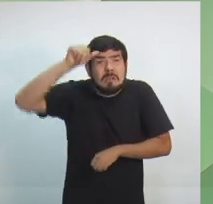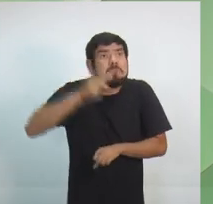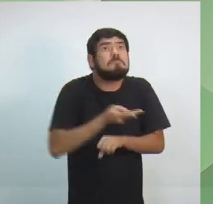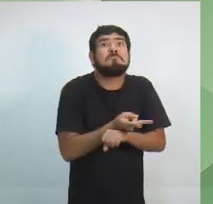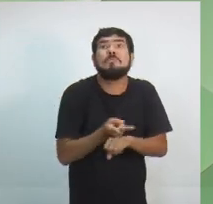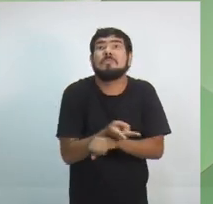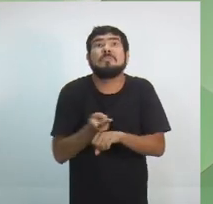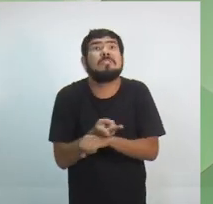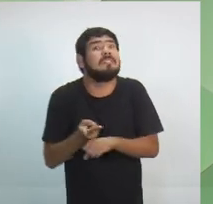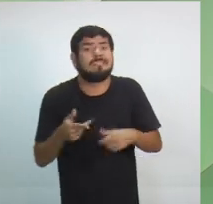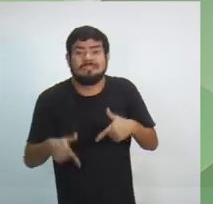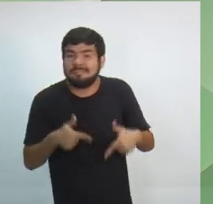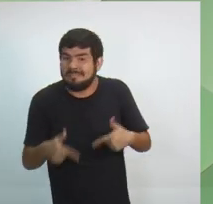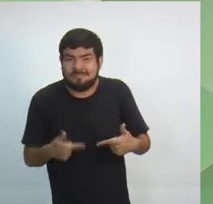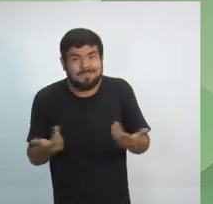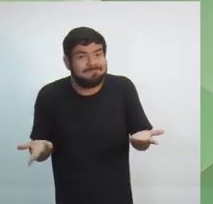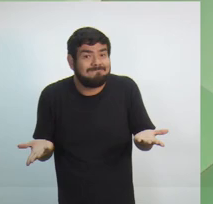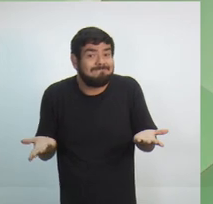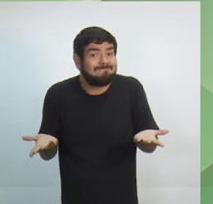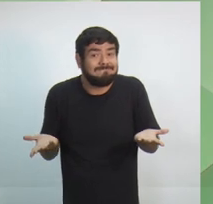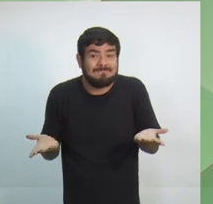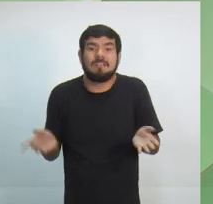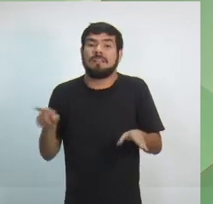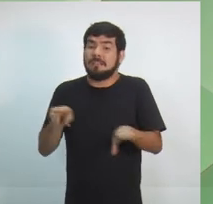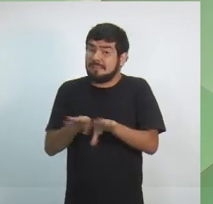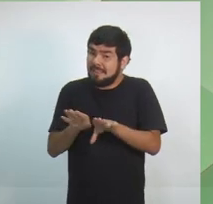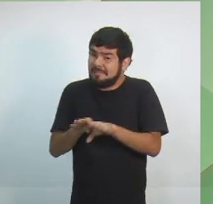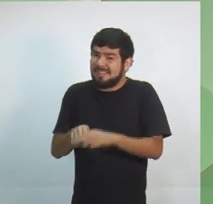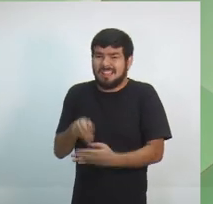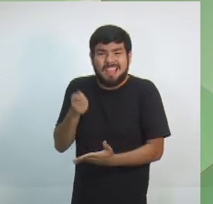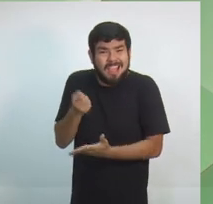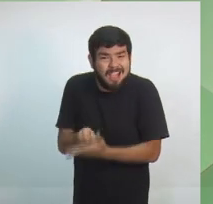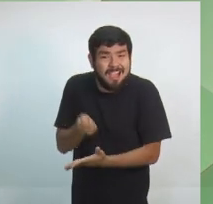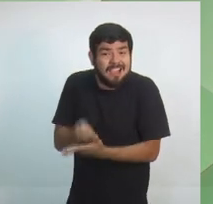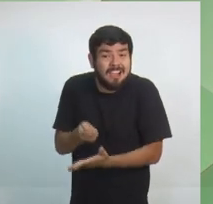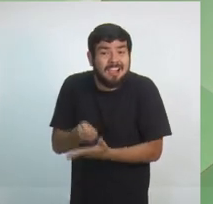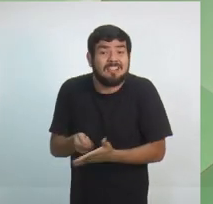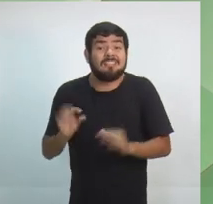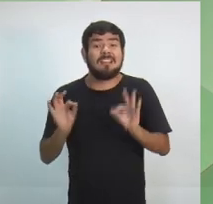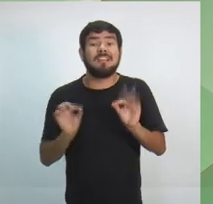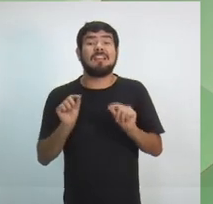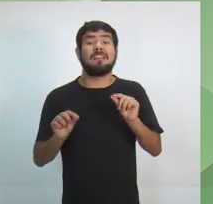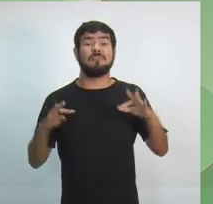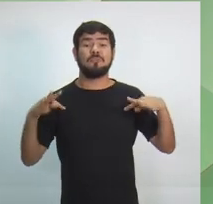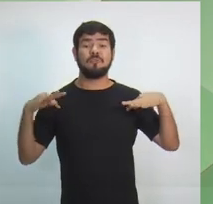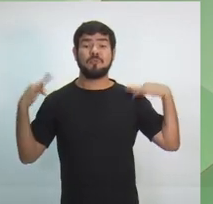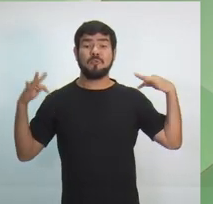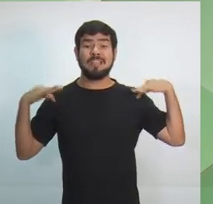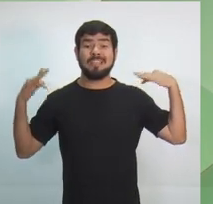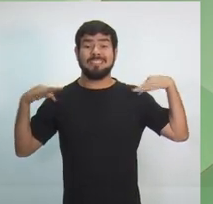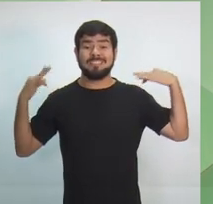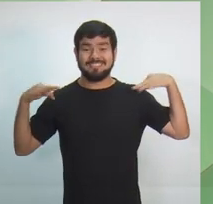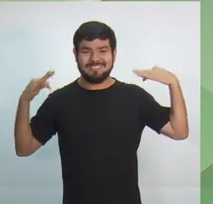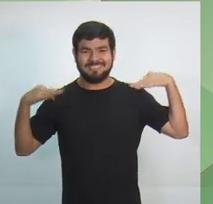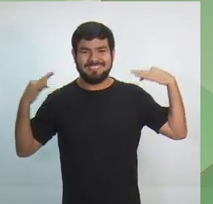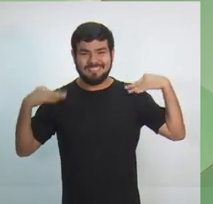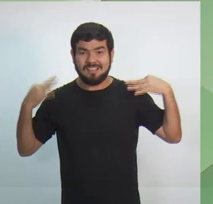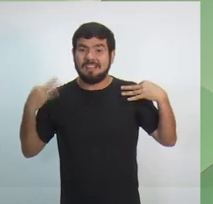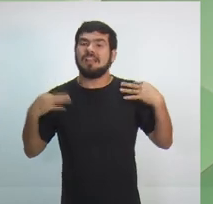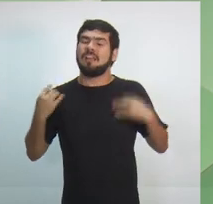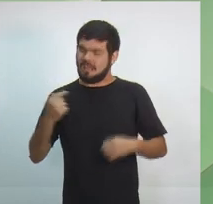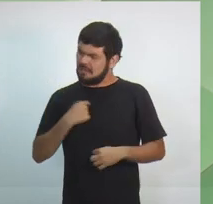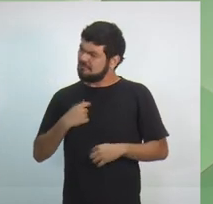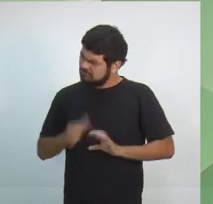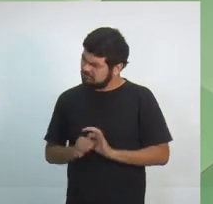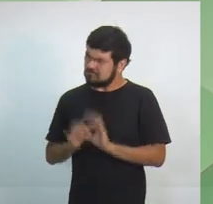de um emprego. E vamos também explorar o turismo. Para isso, claro, precisamos montar a estrutura. Eu tenho a liberdade para